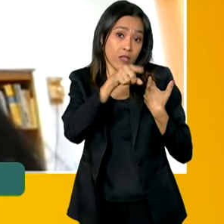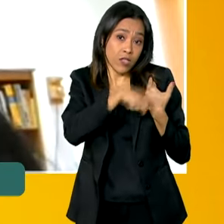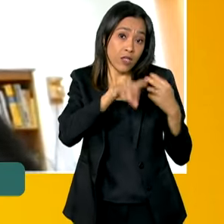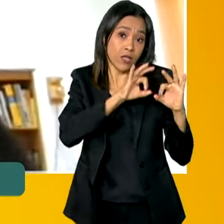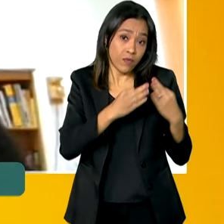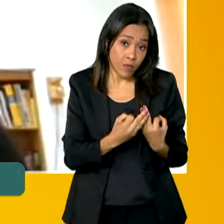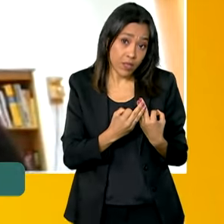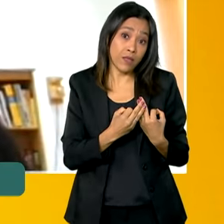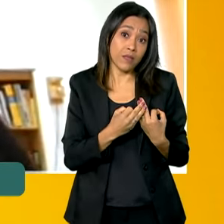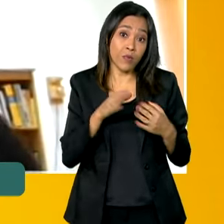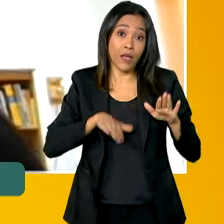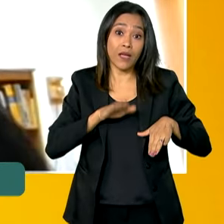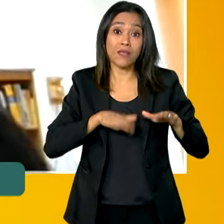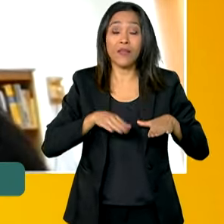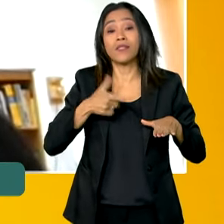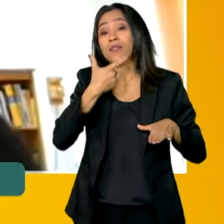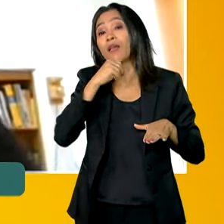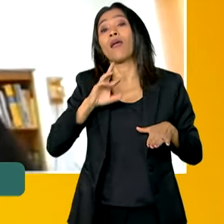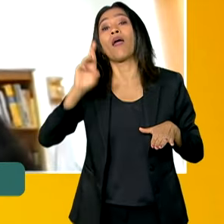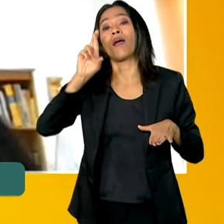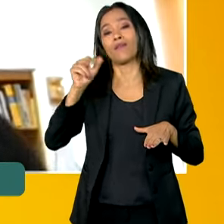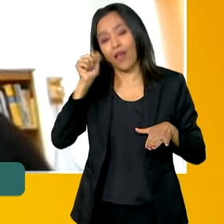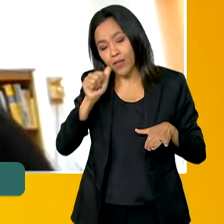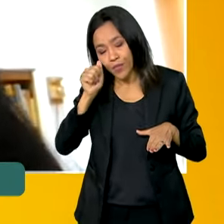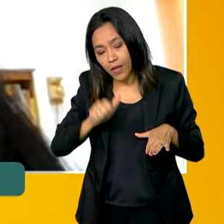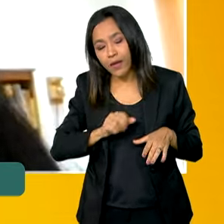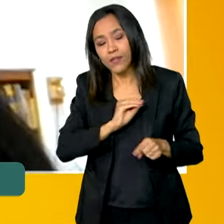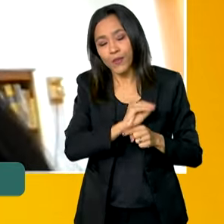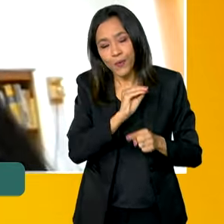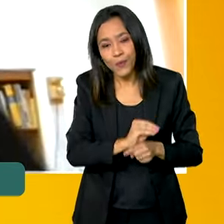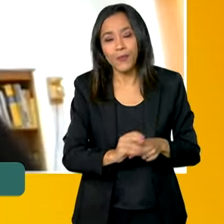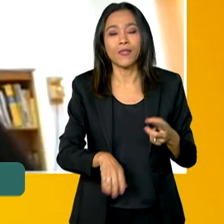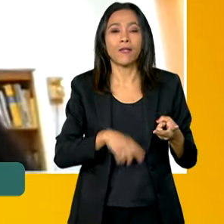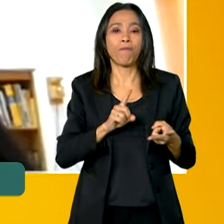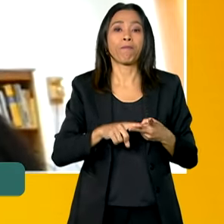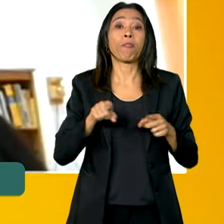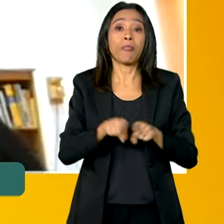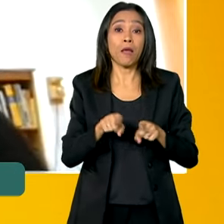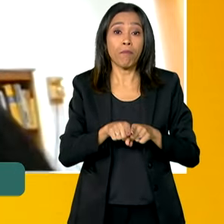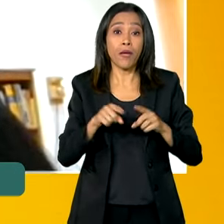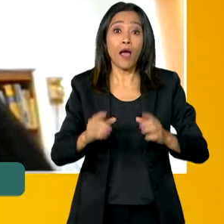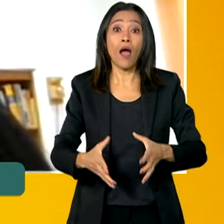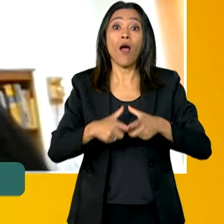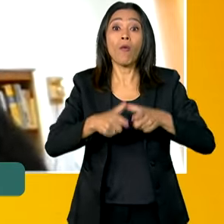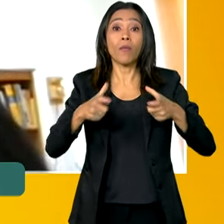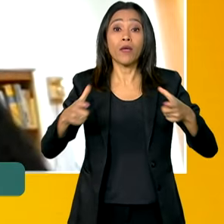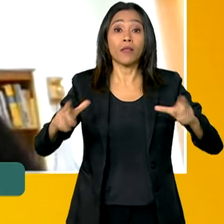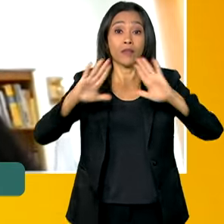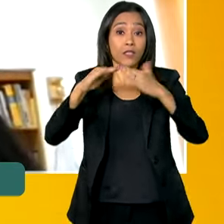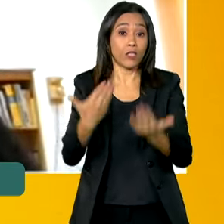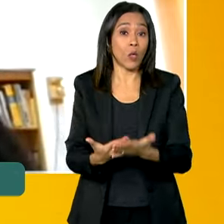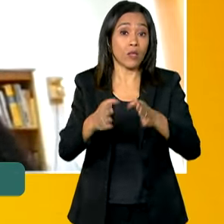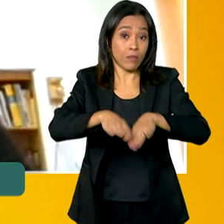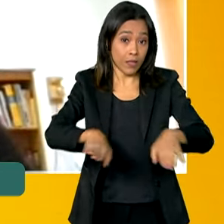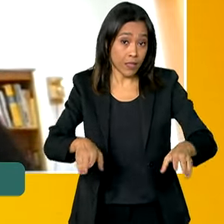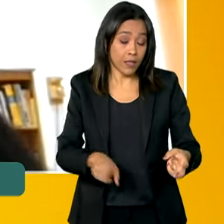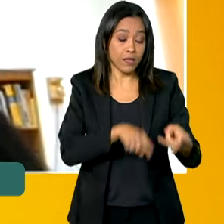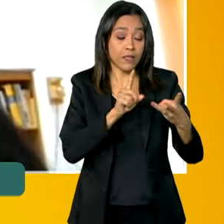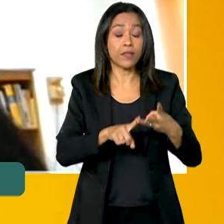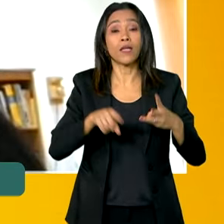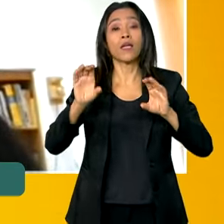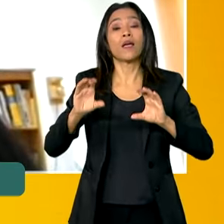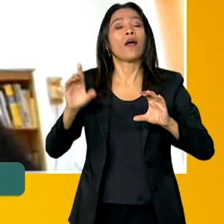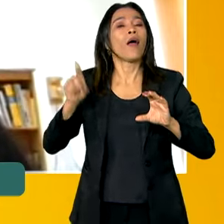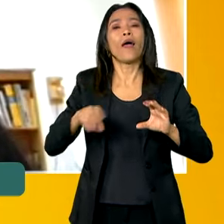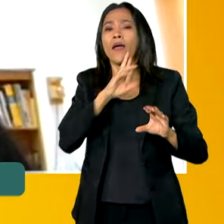cuidado, que muitas vezes é executado pelas mulheres, que amplia a política de creches, os restaurantes coletivos,